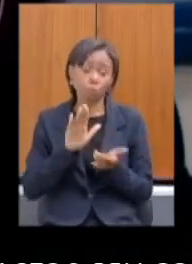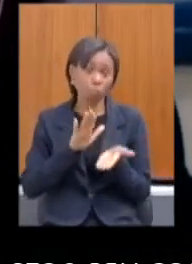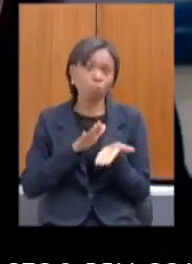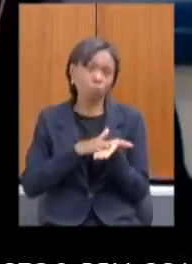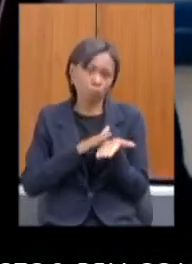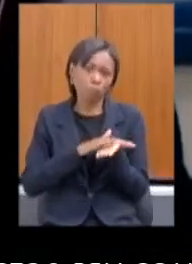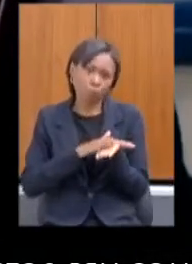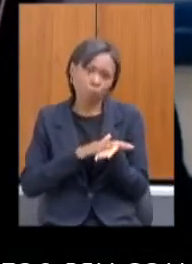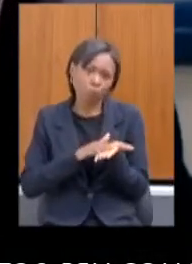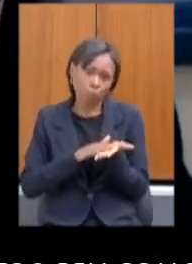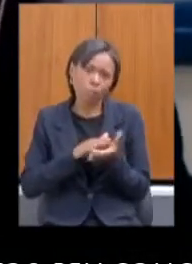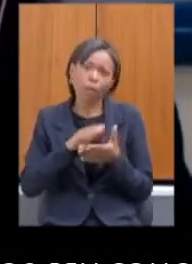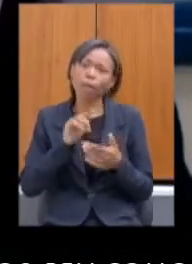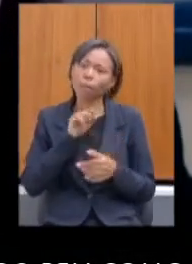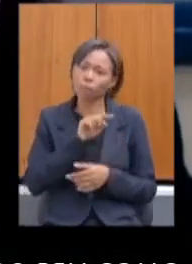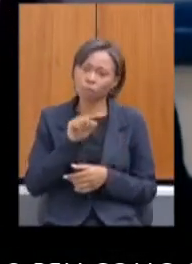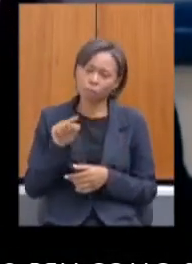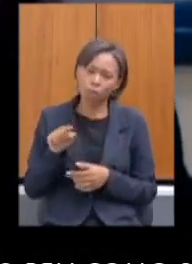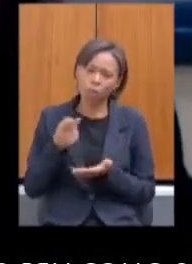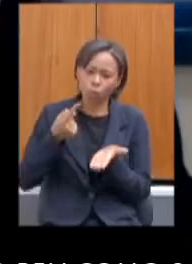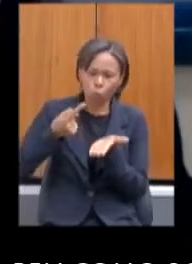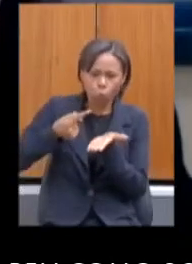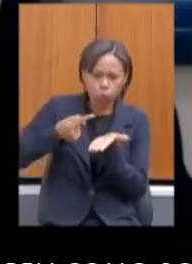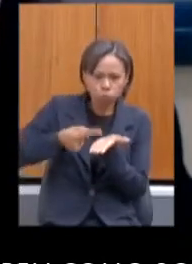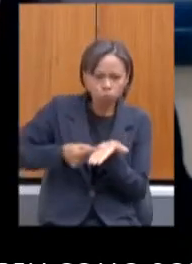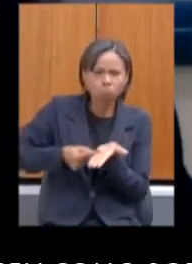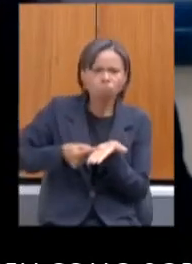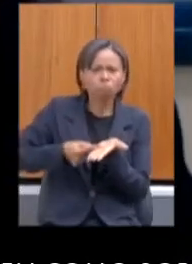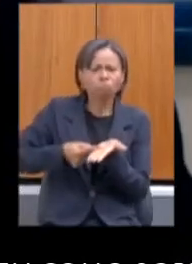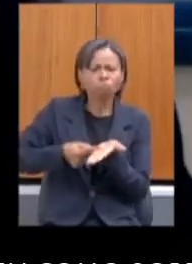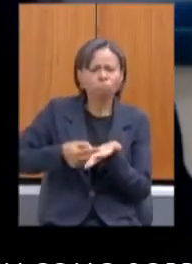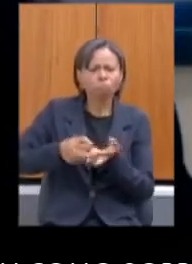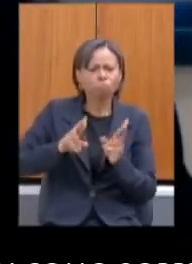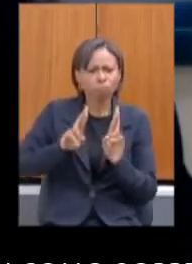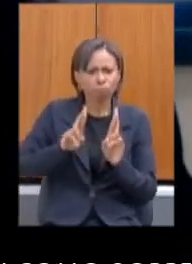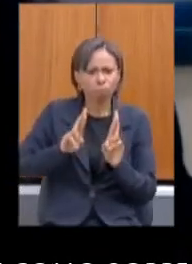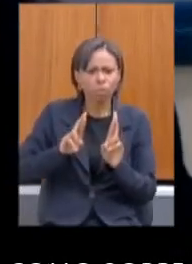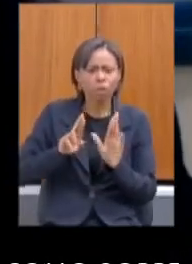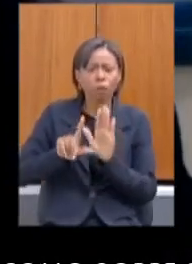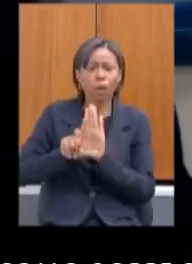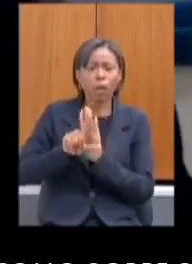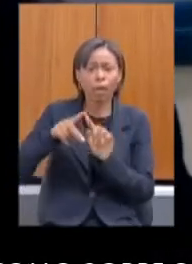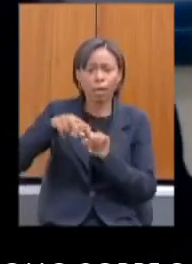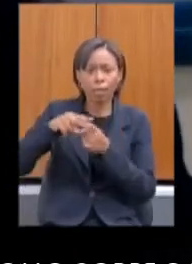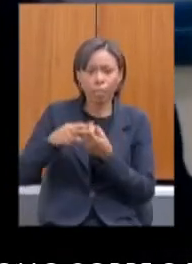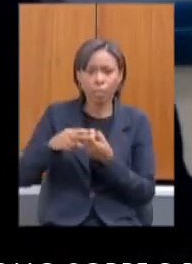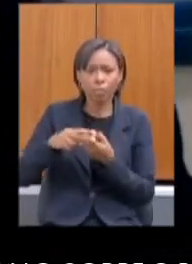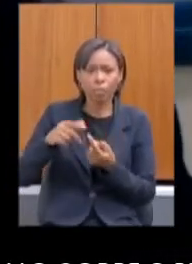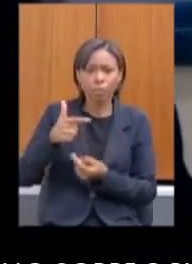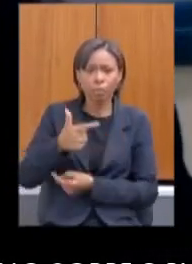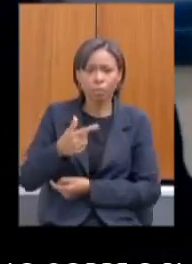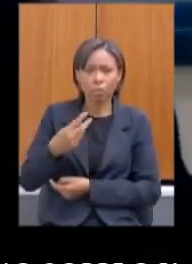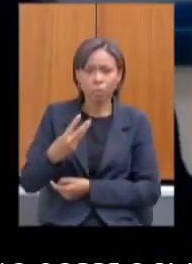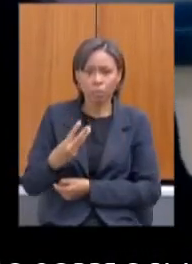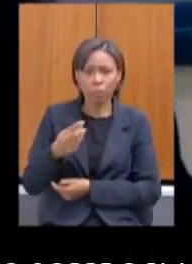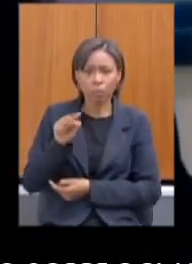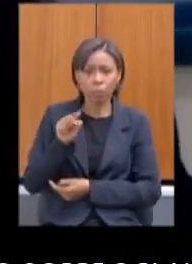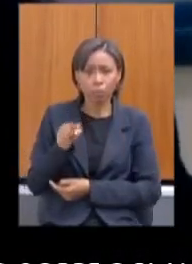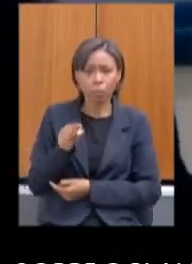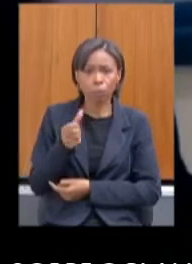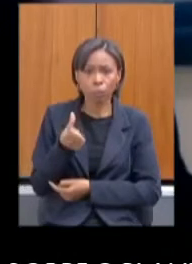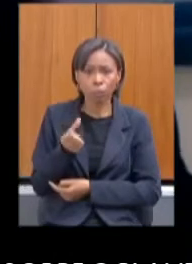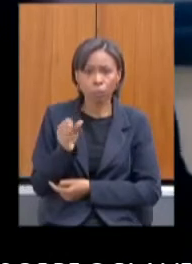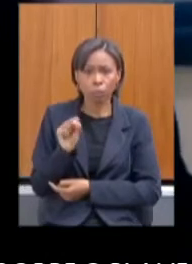pelo comprometimento com a regulamentação da Lei 23.680, que é a lei que